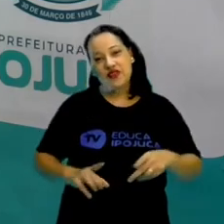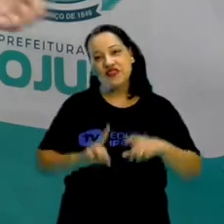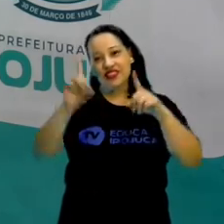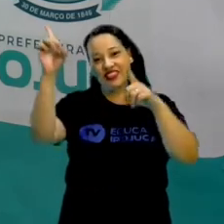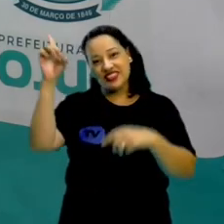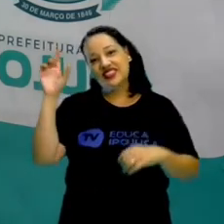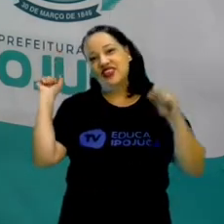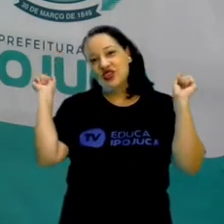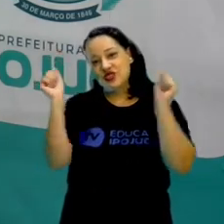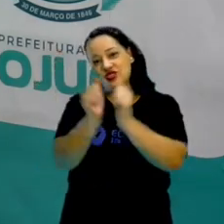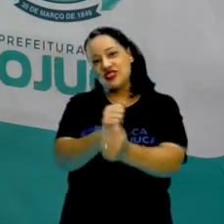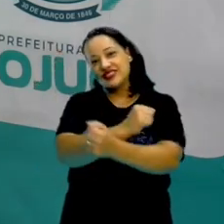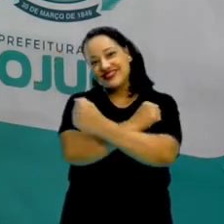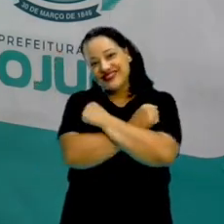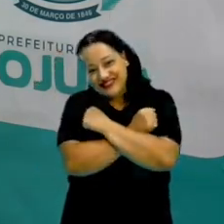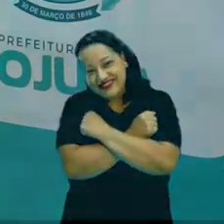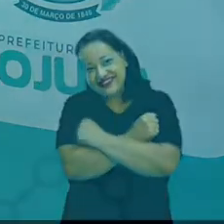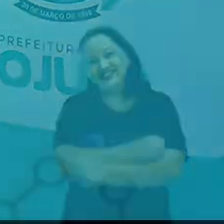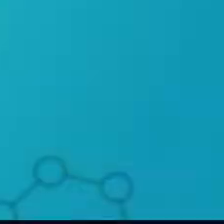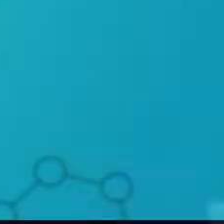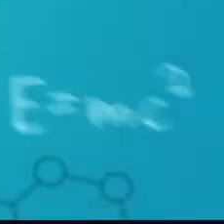Deus e um forte abraço!